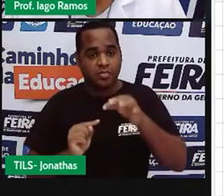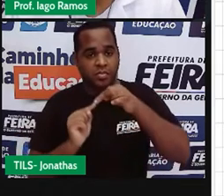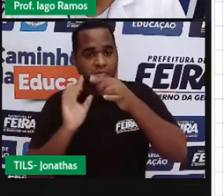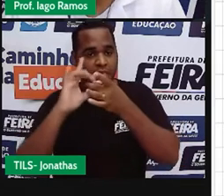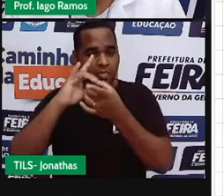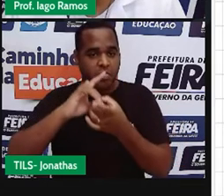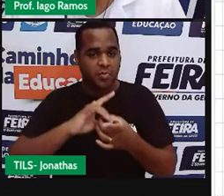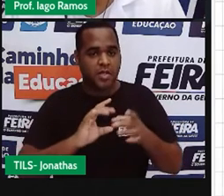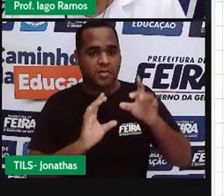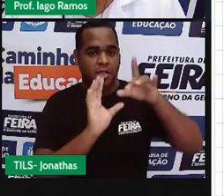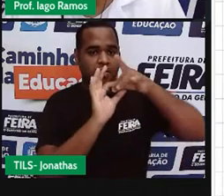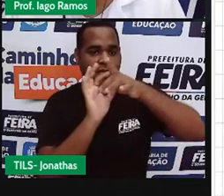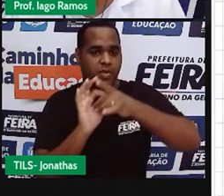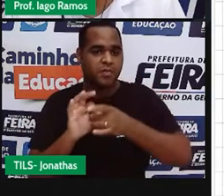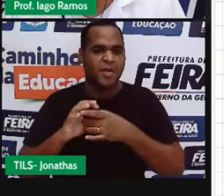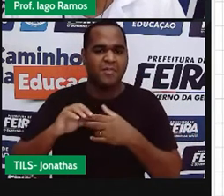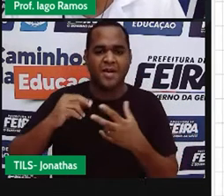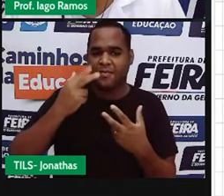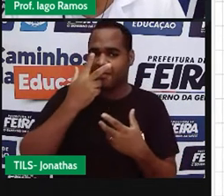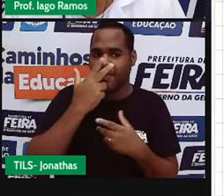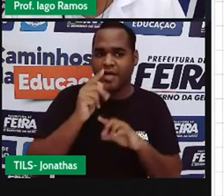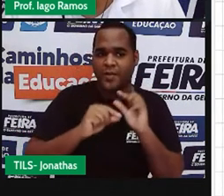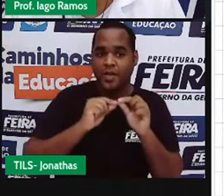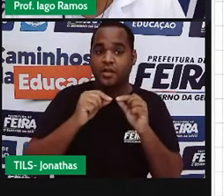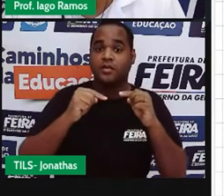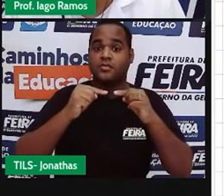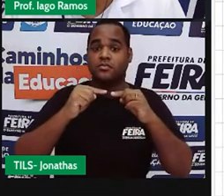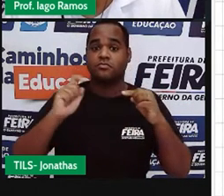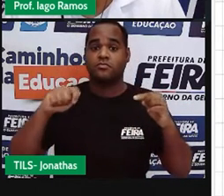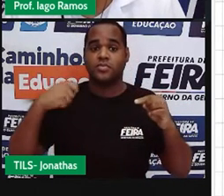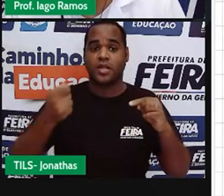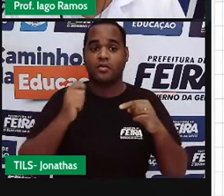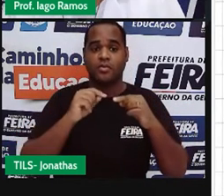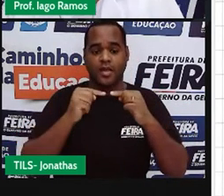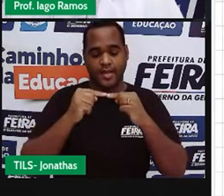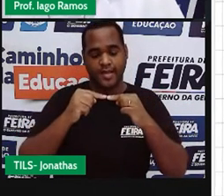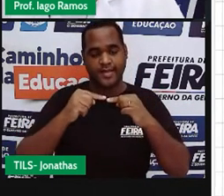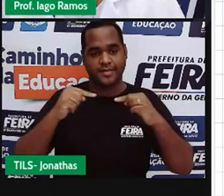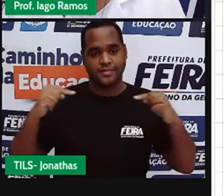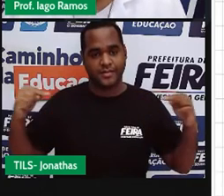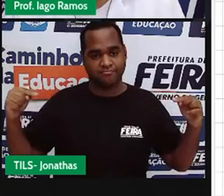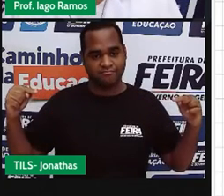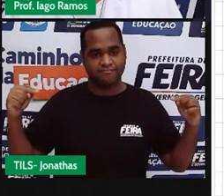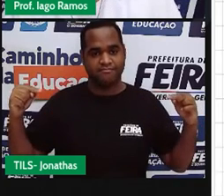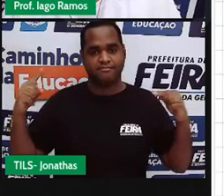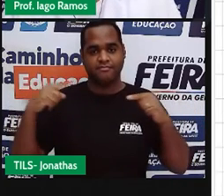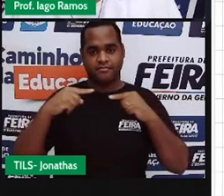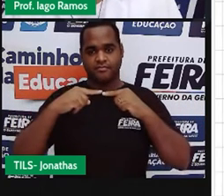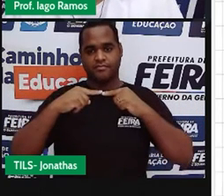se a gente ligar, isso vira uma reta. Vira essa reta aqui, ó.